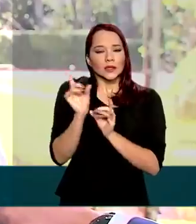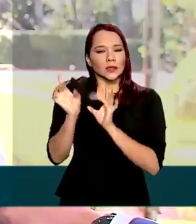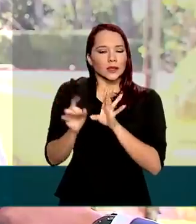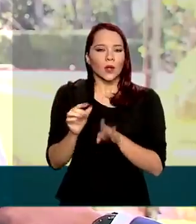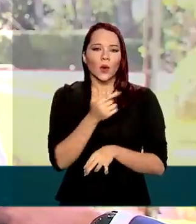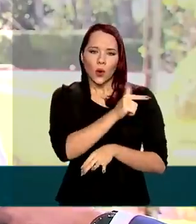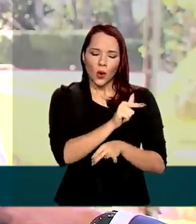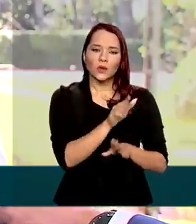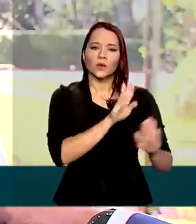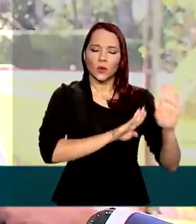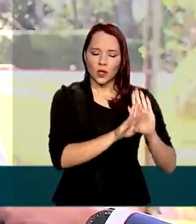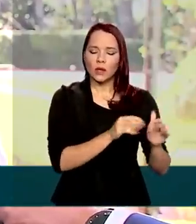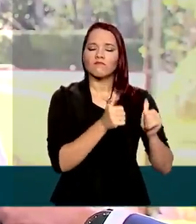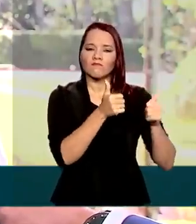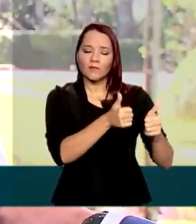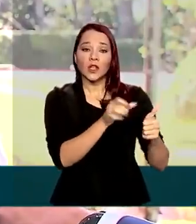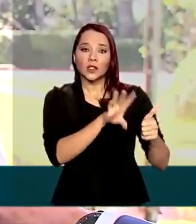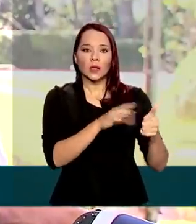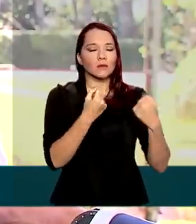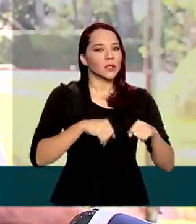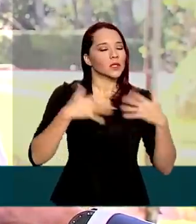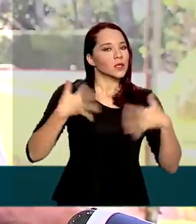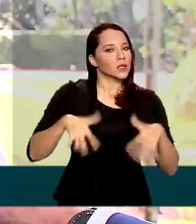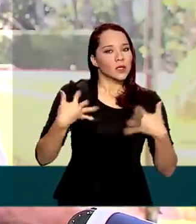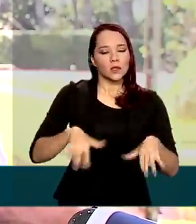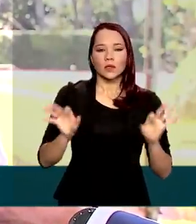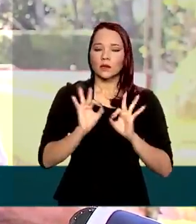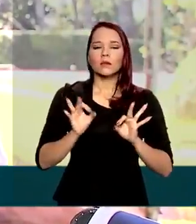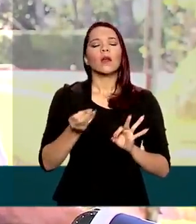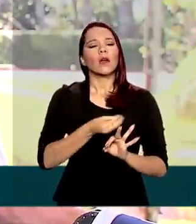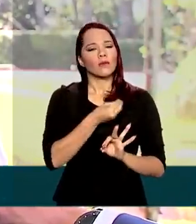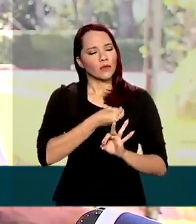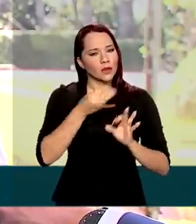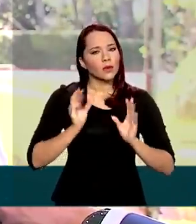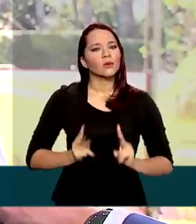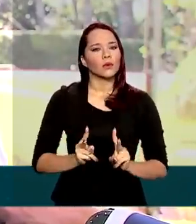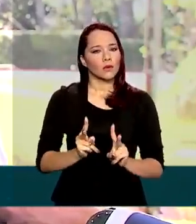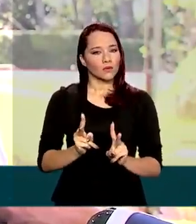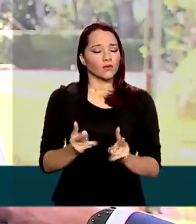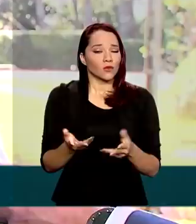os demais, você tomar cuidado, tudo bem, mas não precisa entrar em pânico. A vida continua.